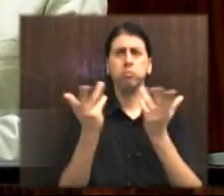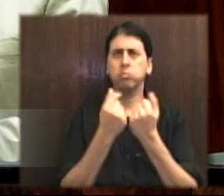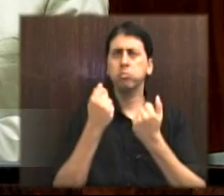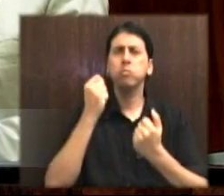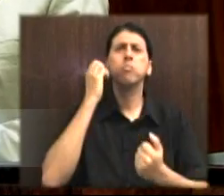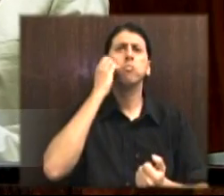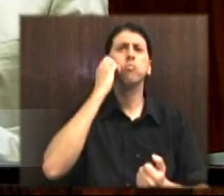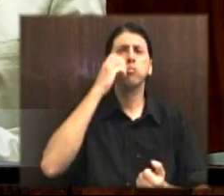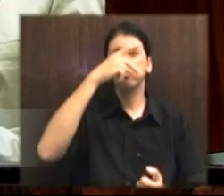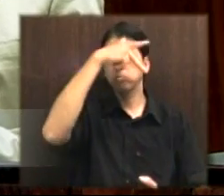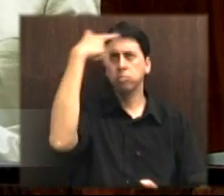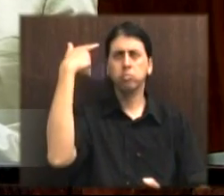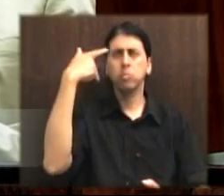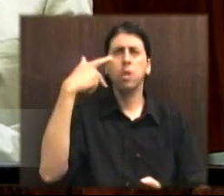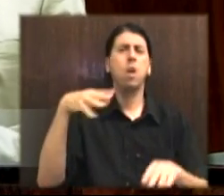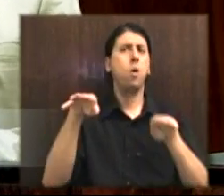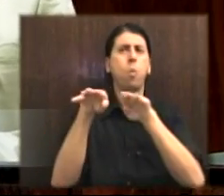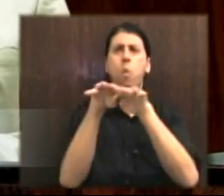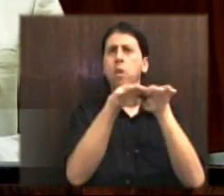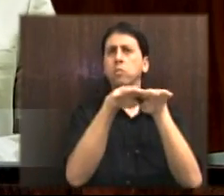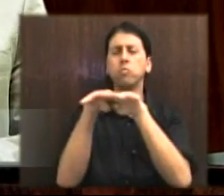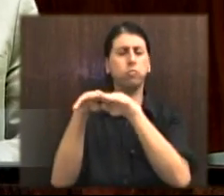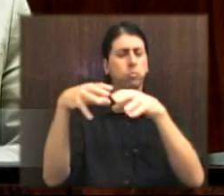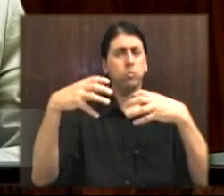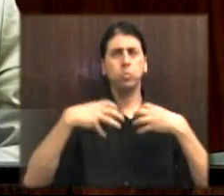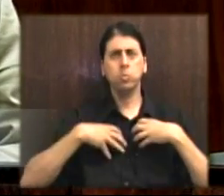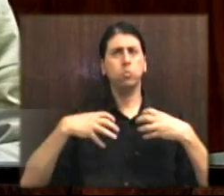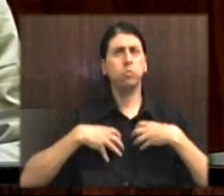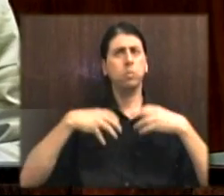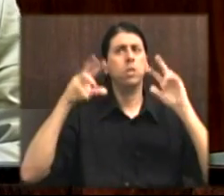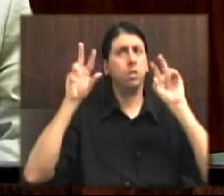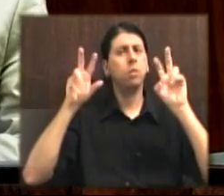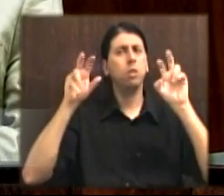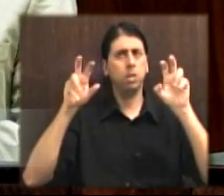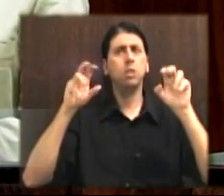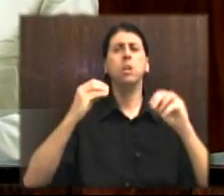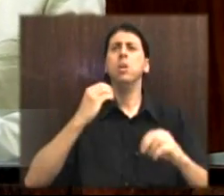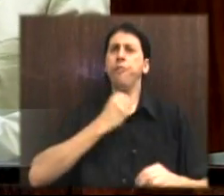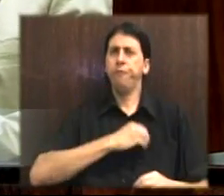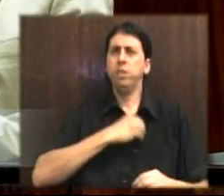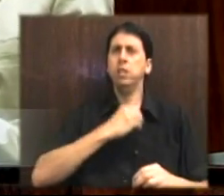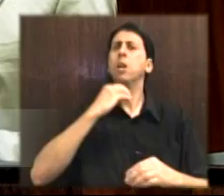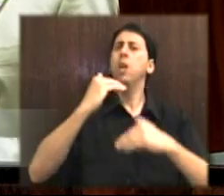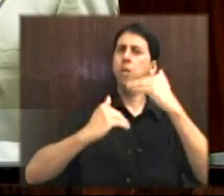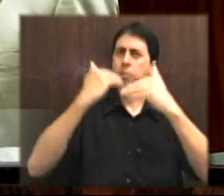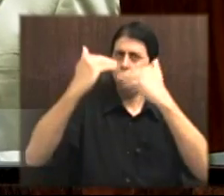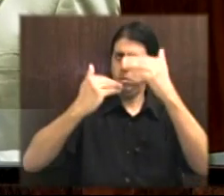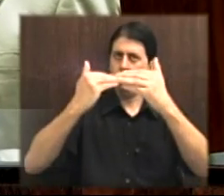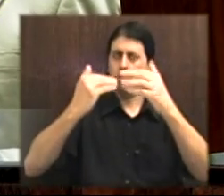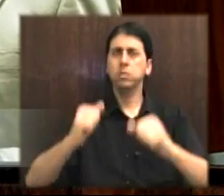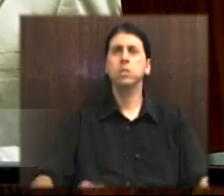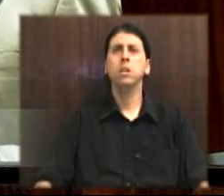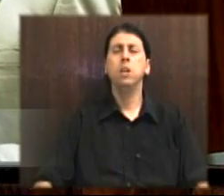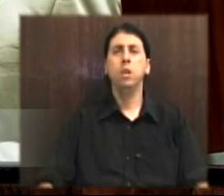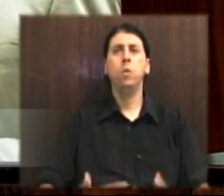em igualdade de condições, entre ásparas, para ascender na vida. Ora,